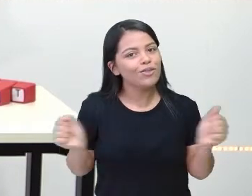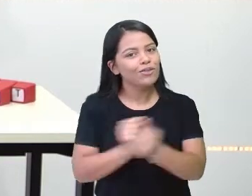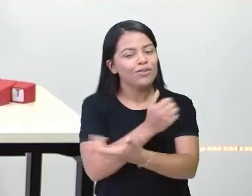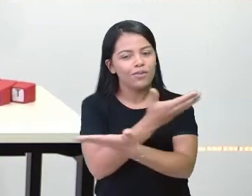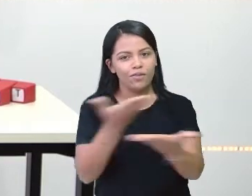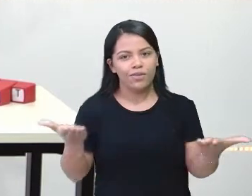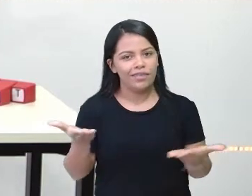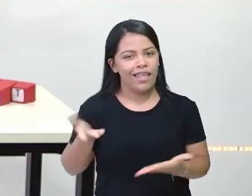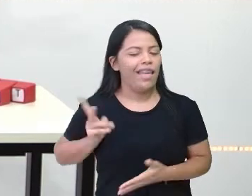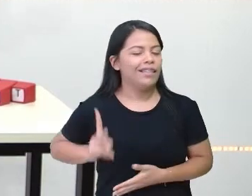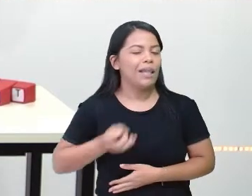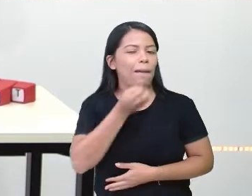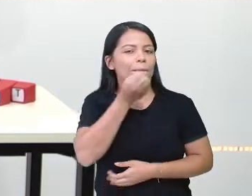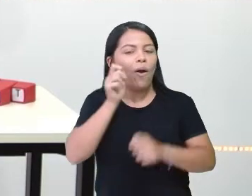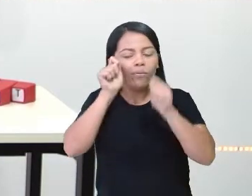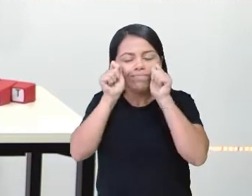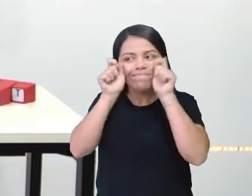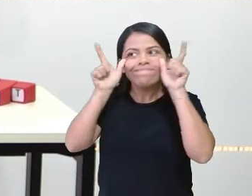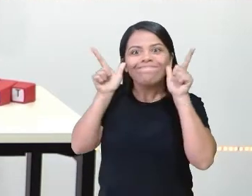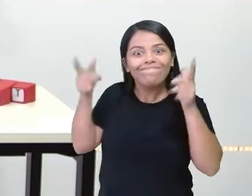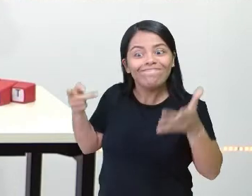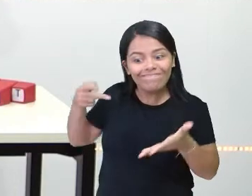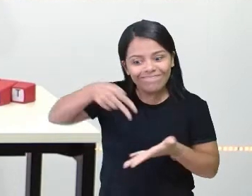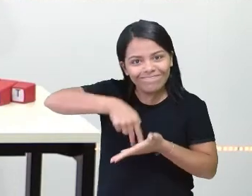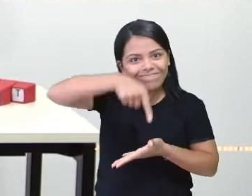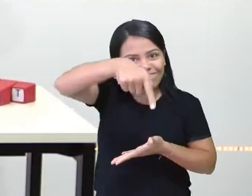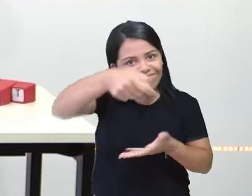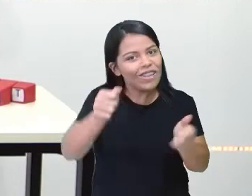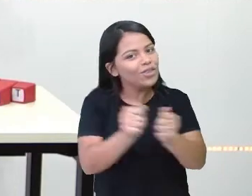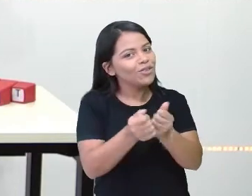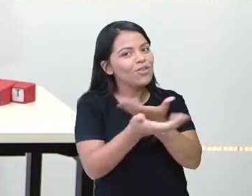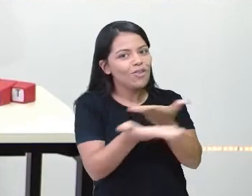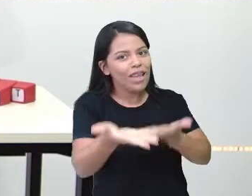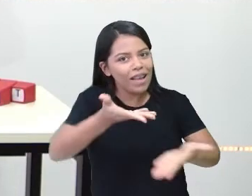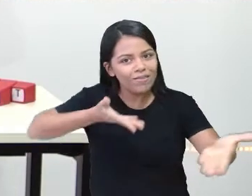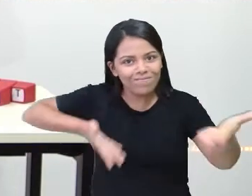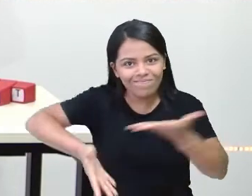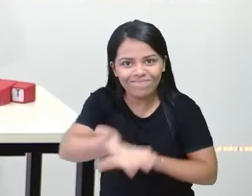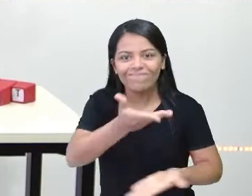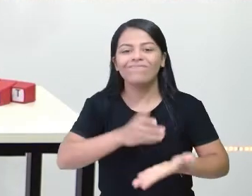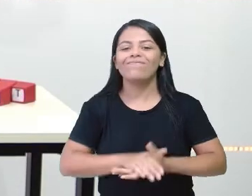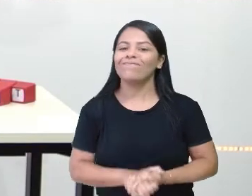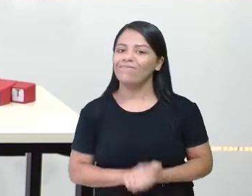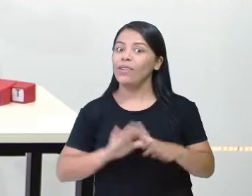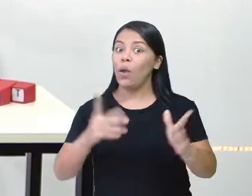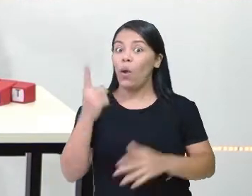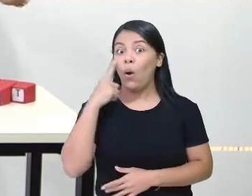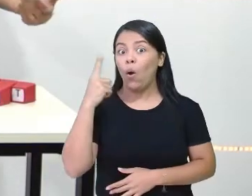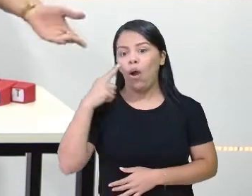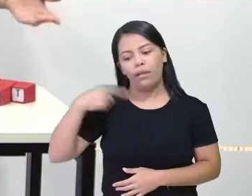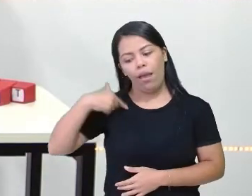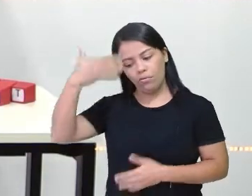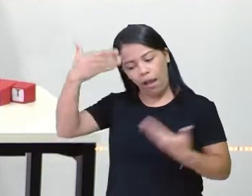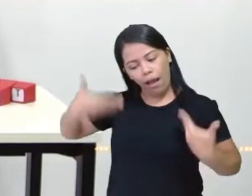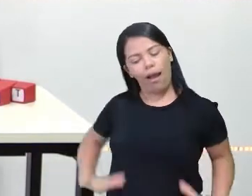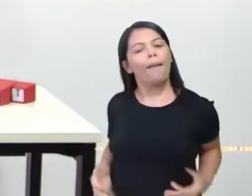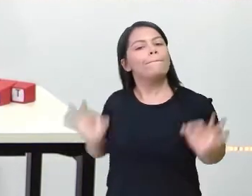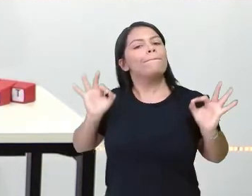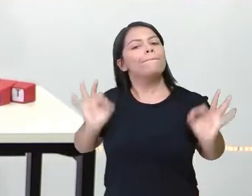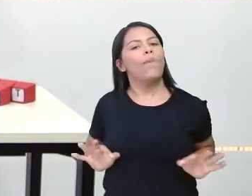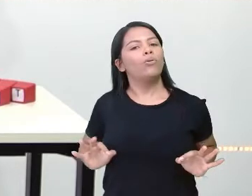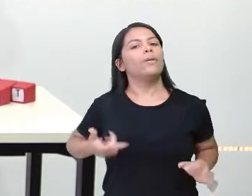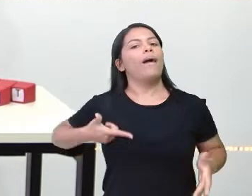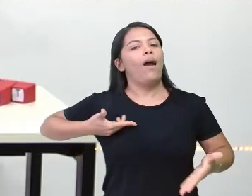sempre bom poder acordar e vir aqui ter esse momento de interação com vocês. E olha que eu já estou toda pronta para